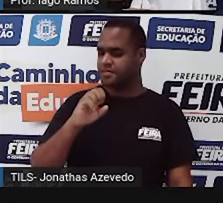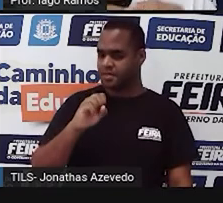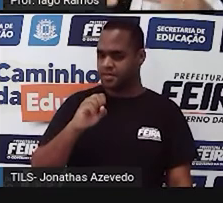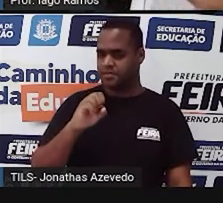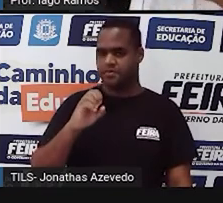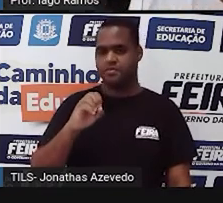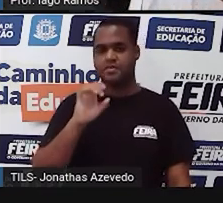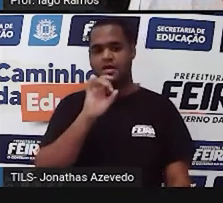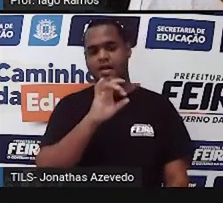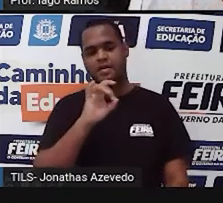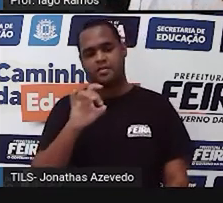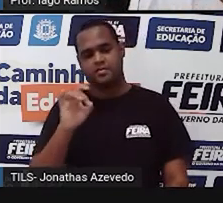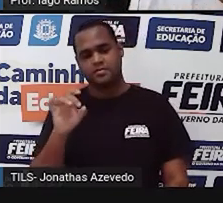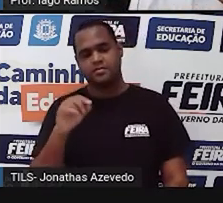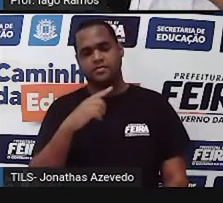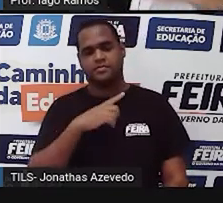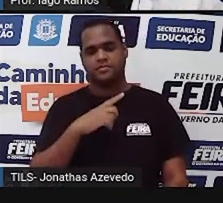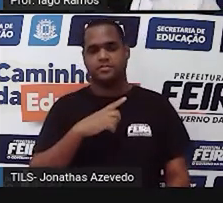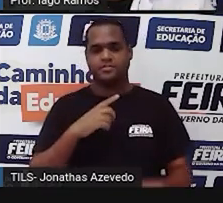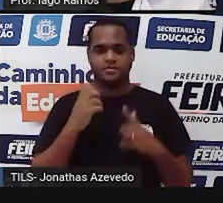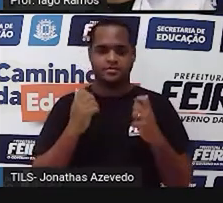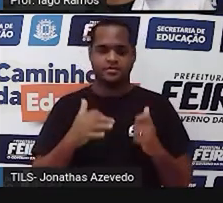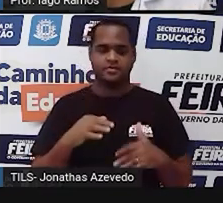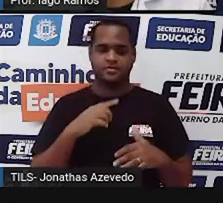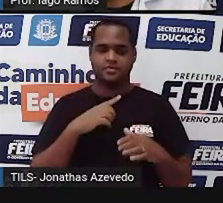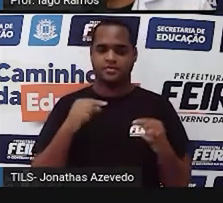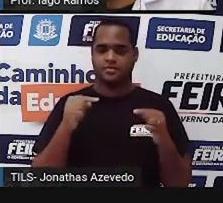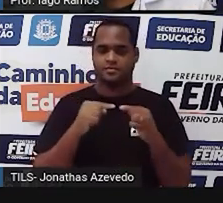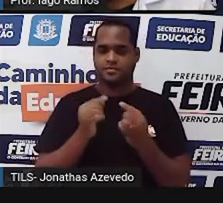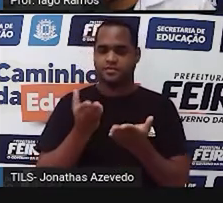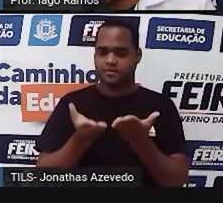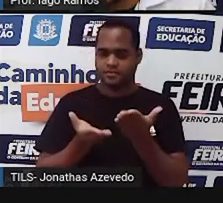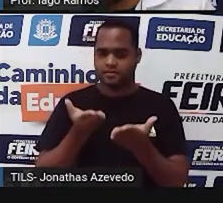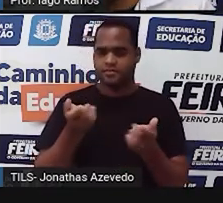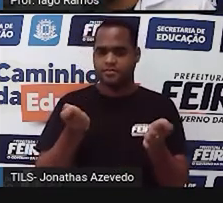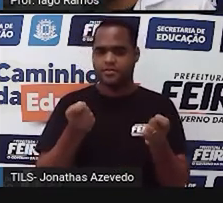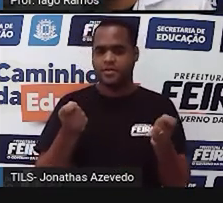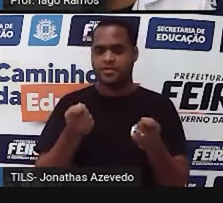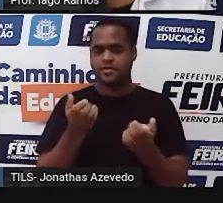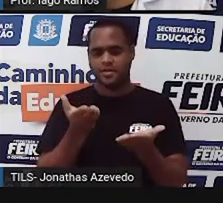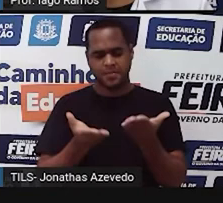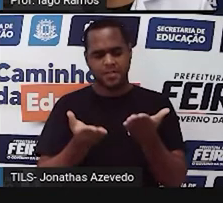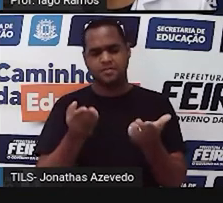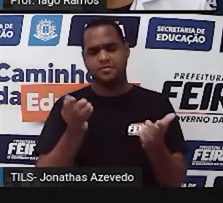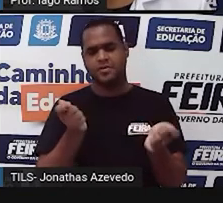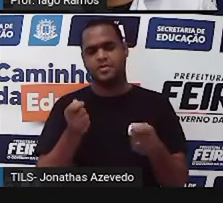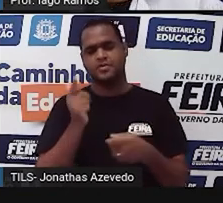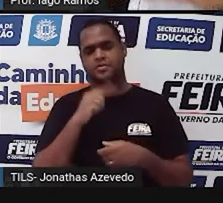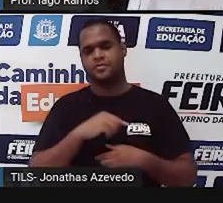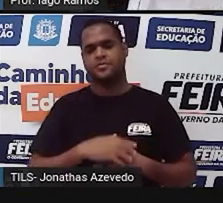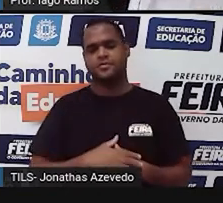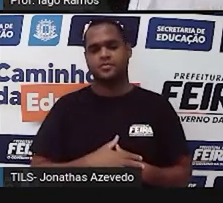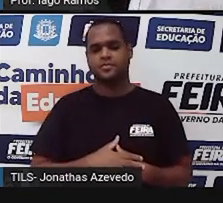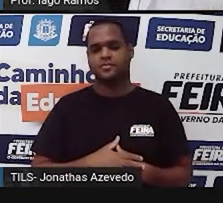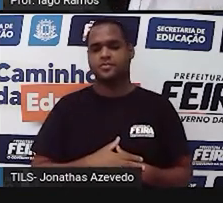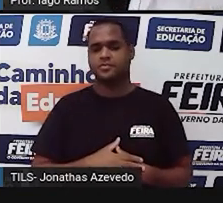caixinha, já que esses pratos estão equilibrados? Se eles estão